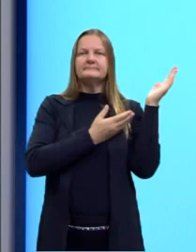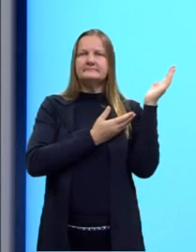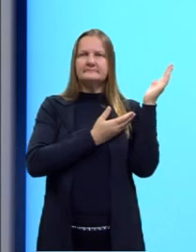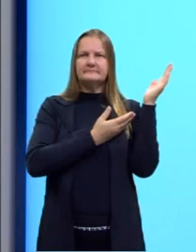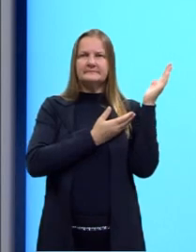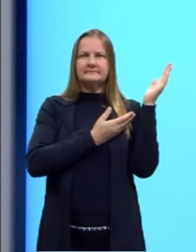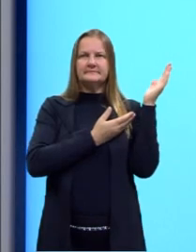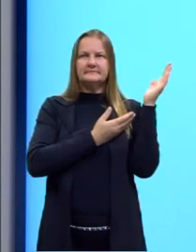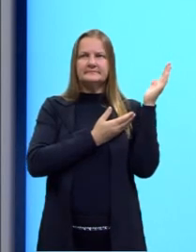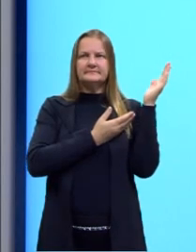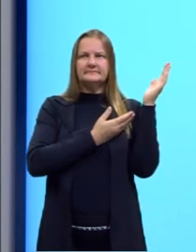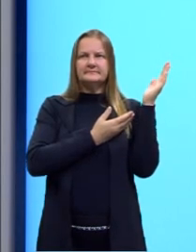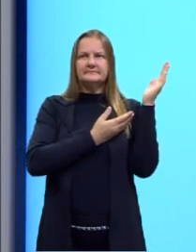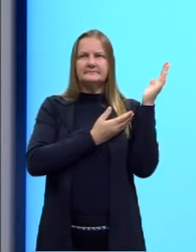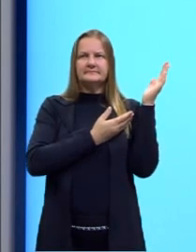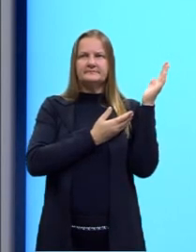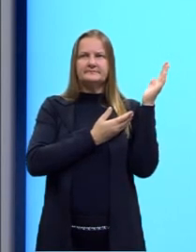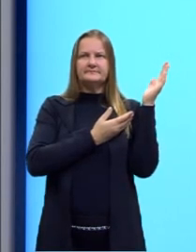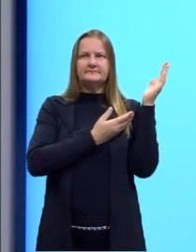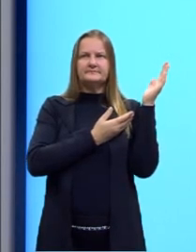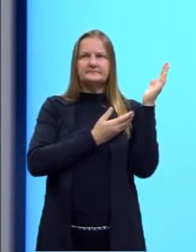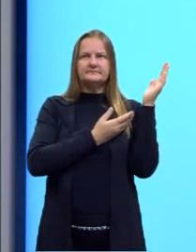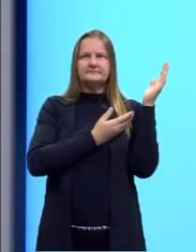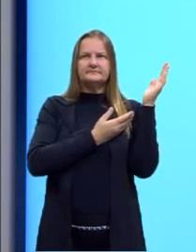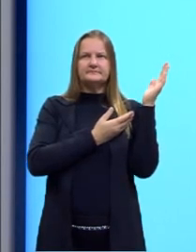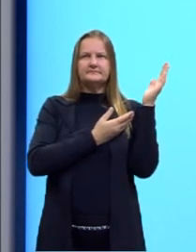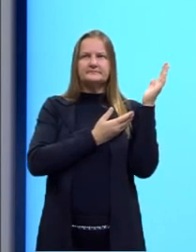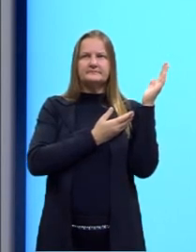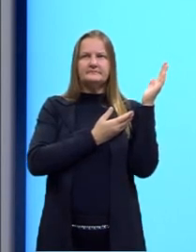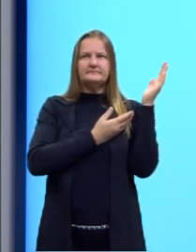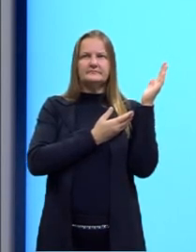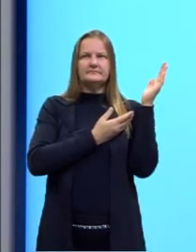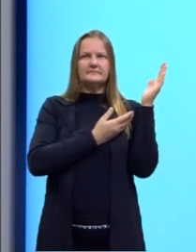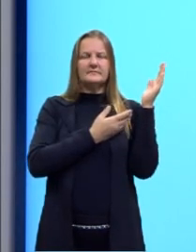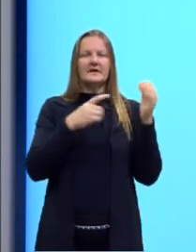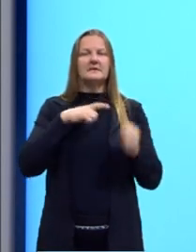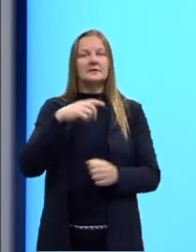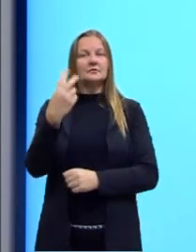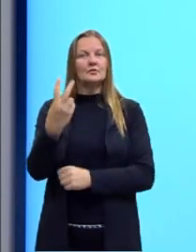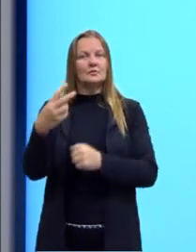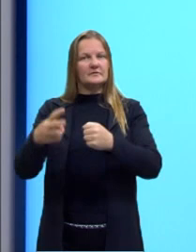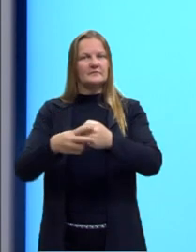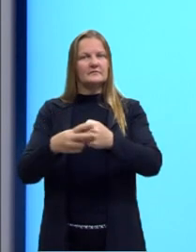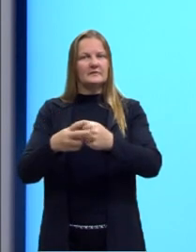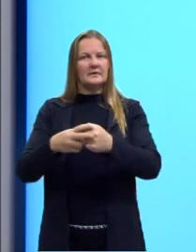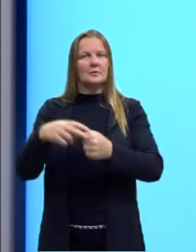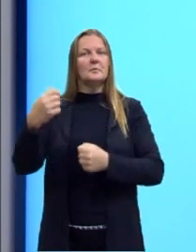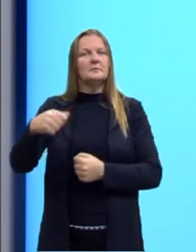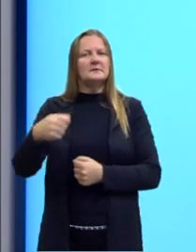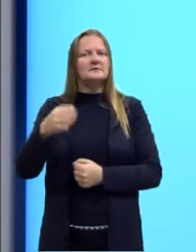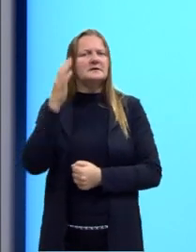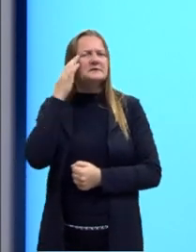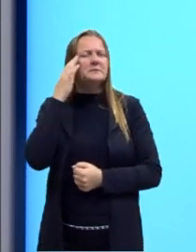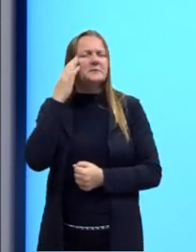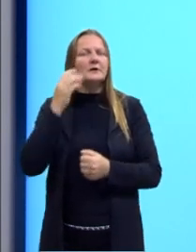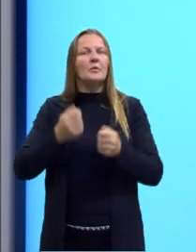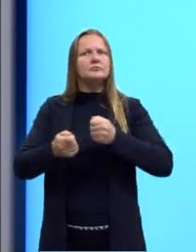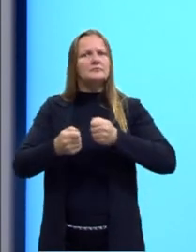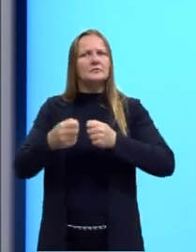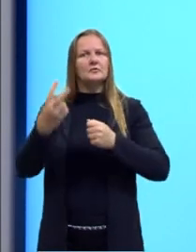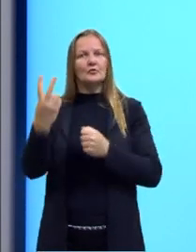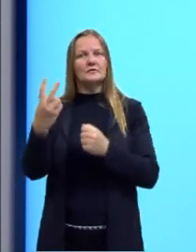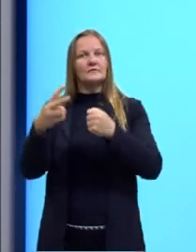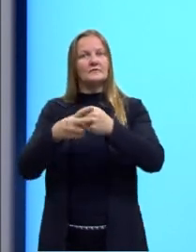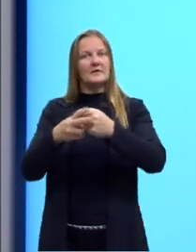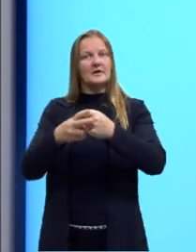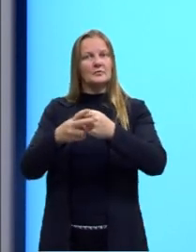certo? Muito bem. Então, agora aqui, ó. Eu tenho dois verbos, eu preciso, já que está estabelecendo uma condição, eu sei que vai ter